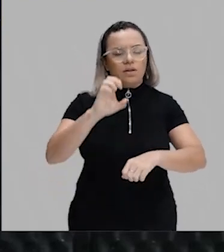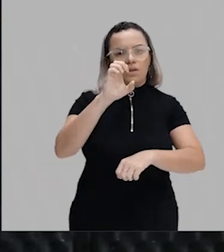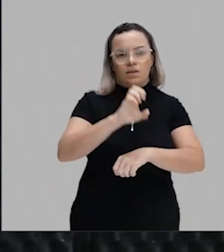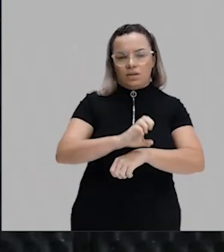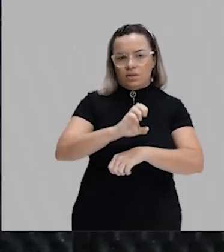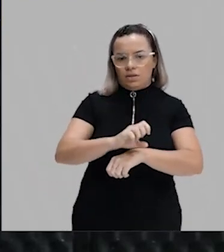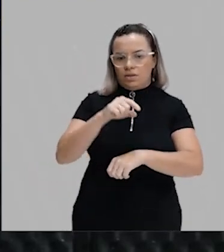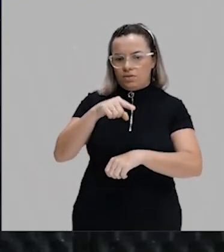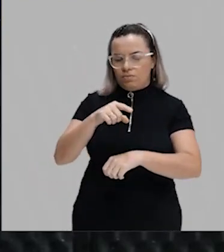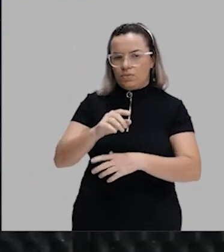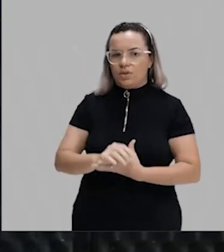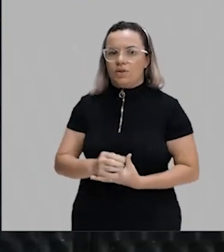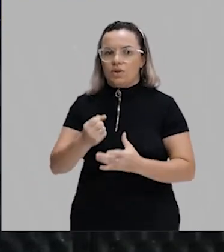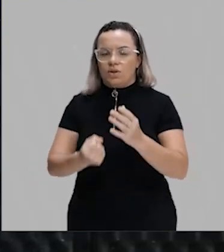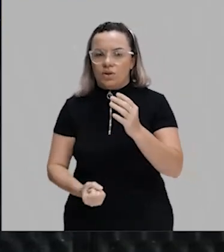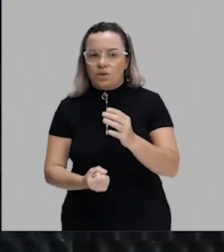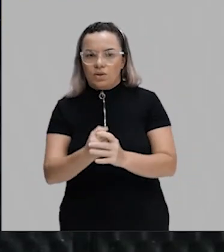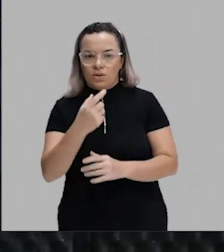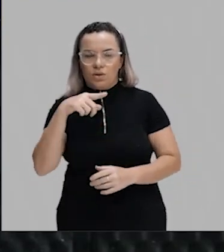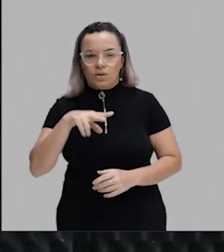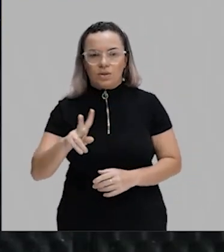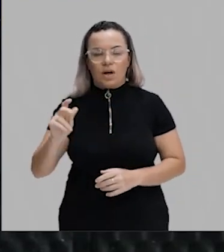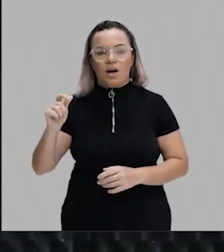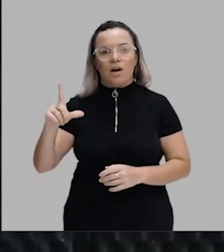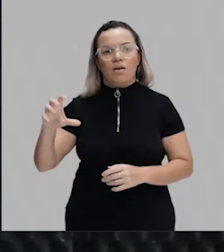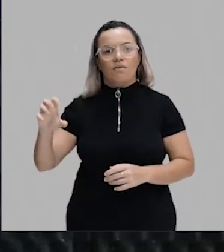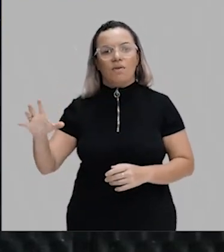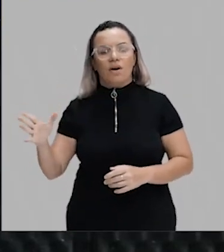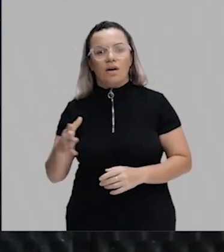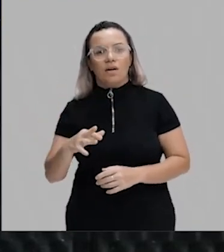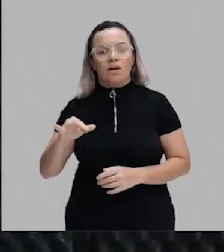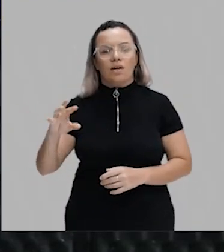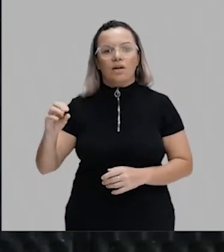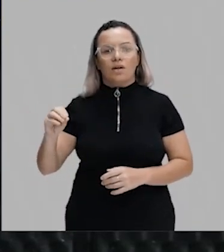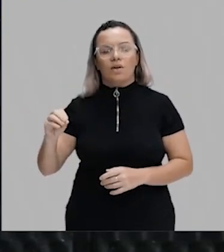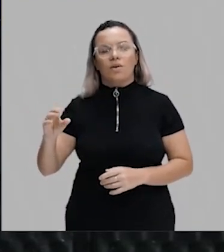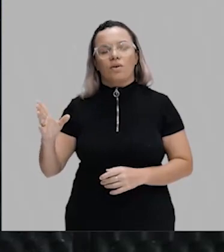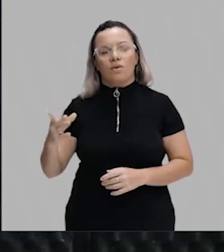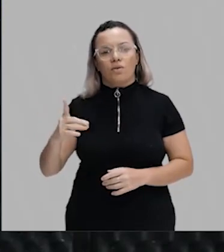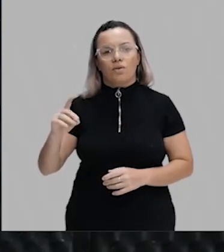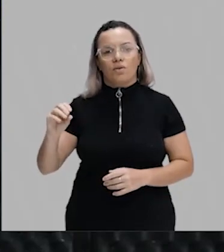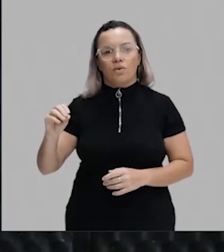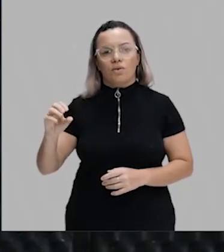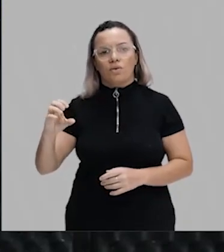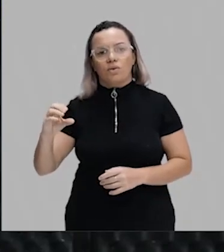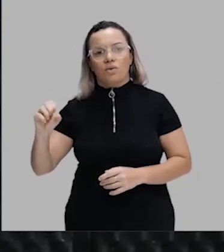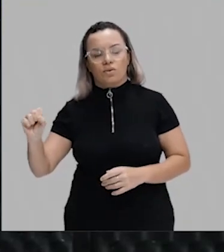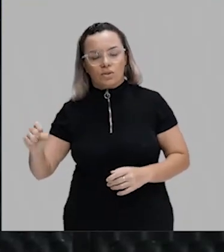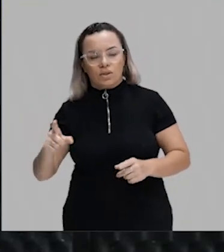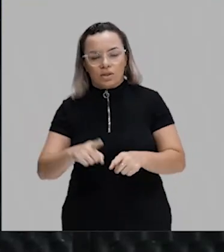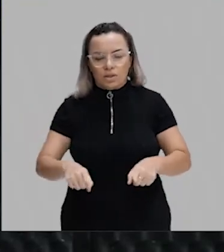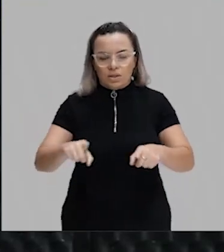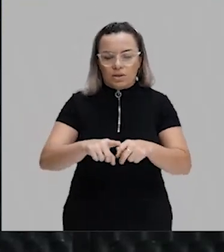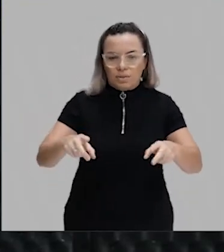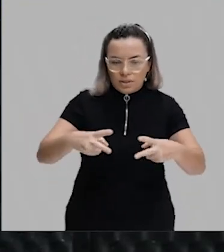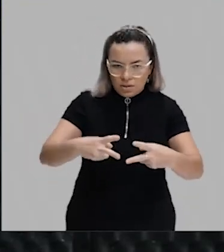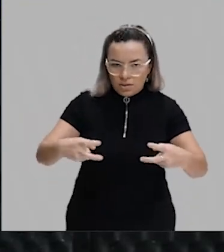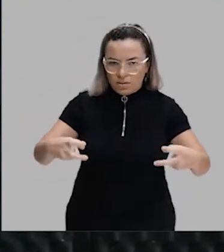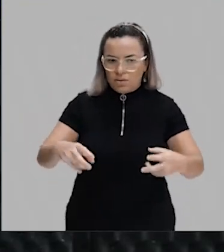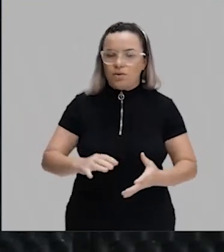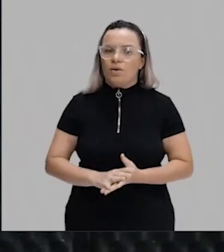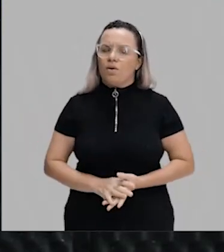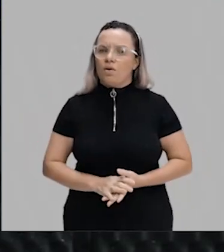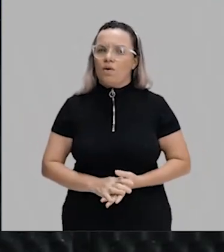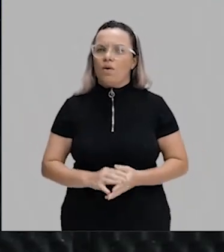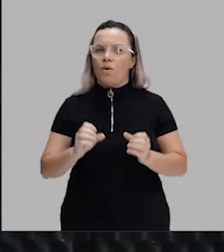vamos ter o surgimento da Vale do Rio Doce, nós vamos ter o surgimento da Petrobras, todas as empresas pesadas, beleza? Então,